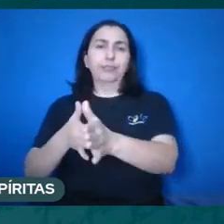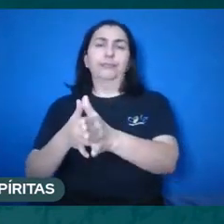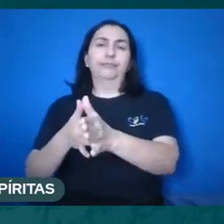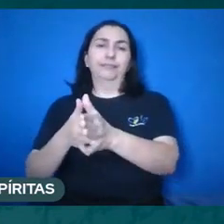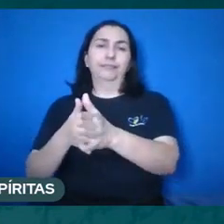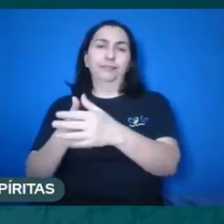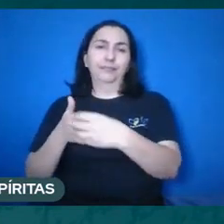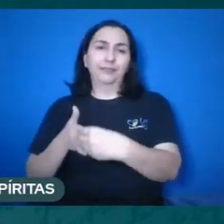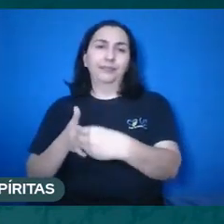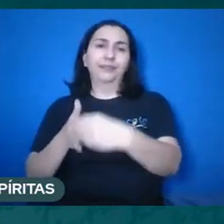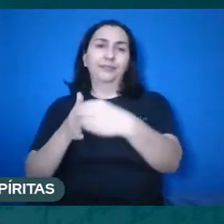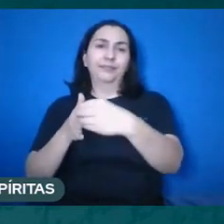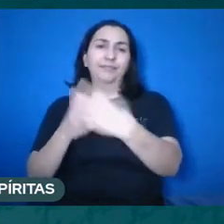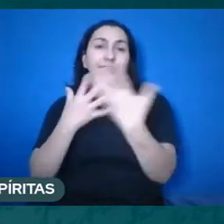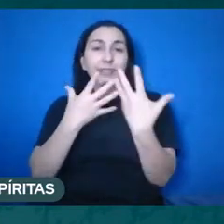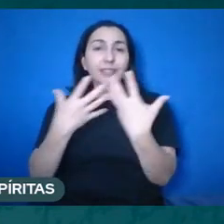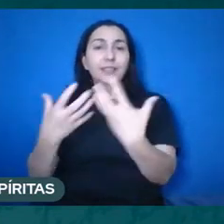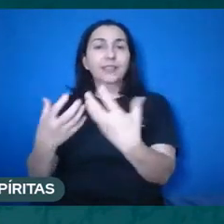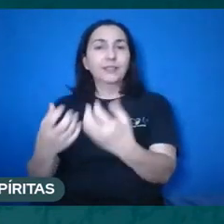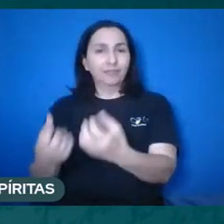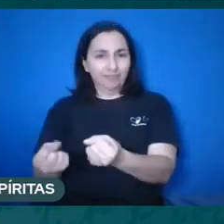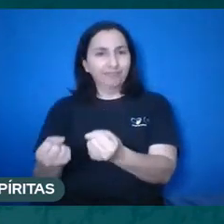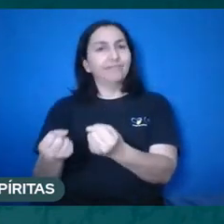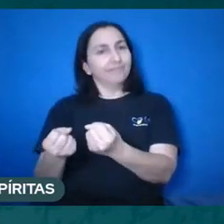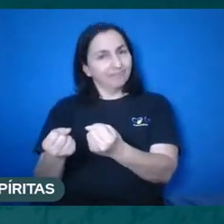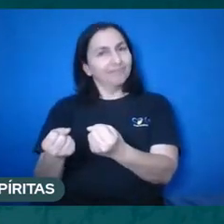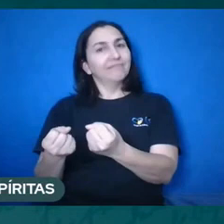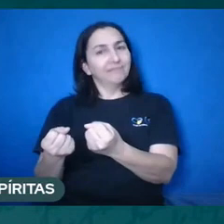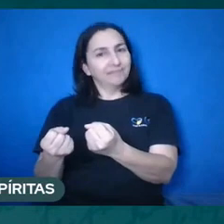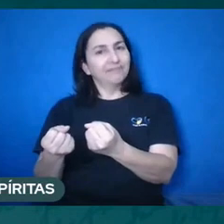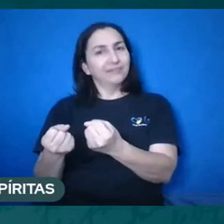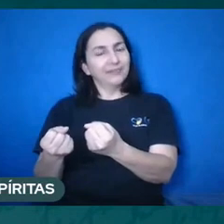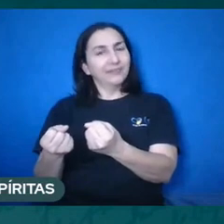ele foi recebido com glória nos céus.